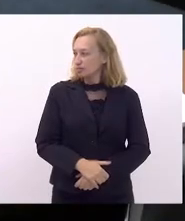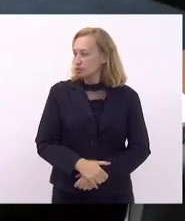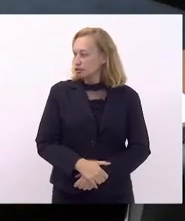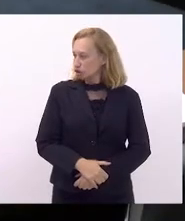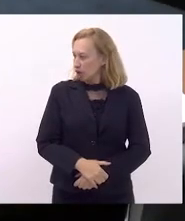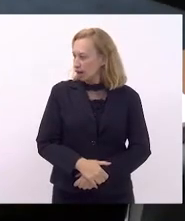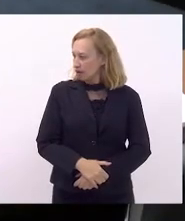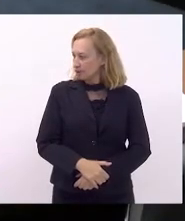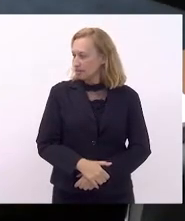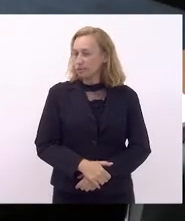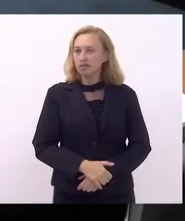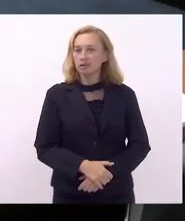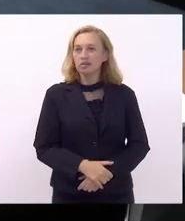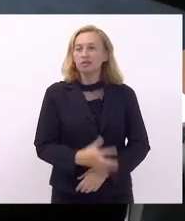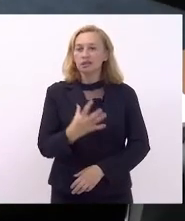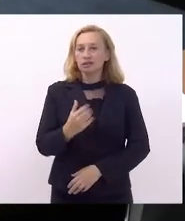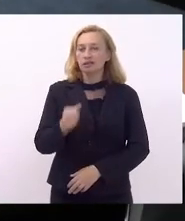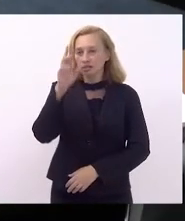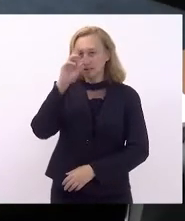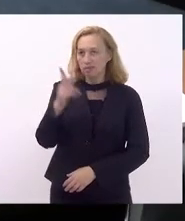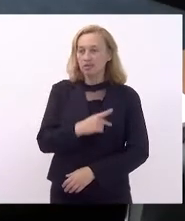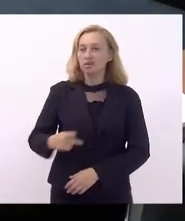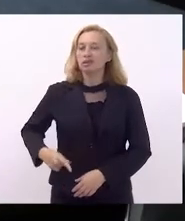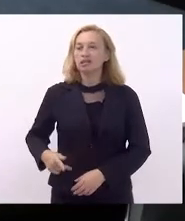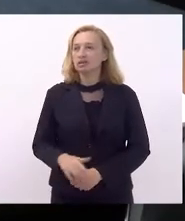Oi, favorável, Sr. Presidente.